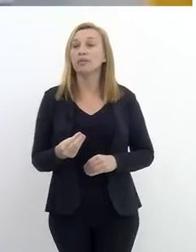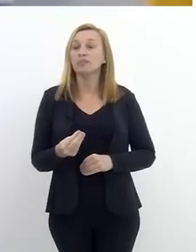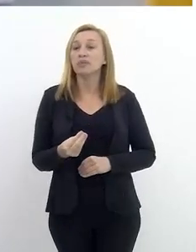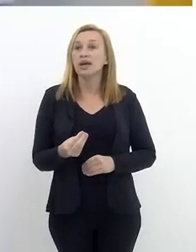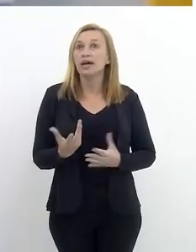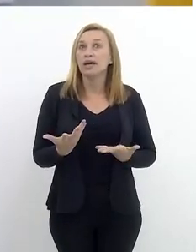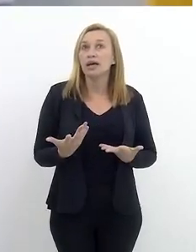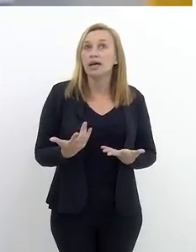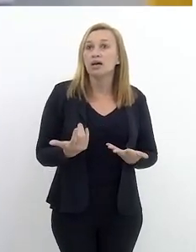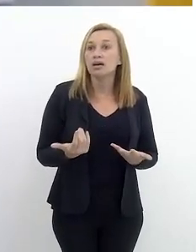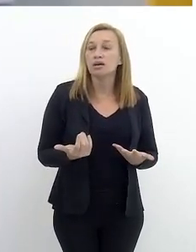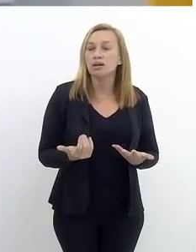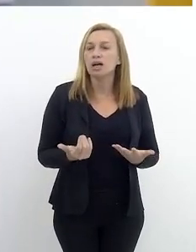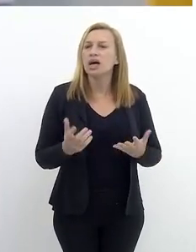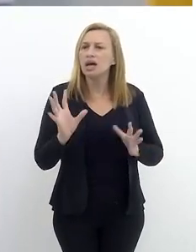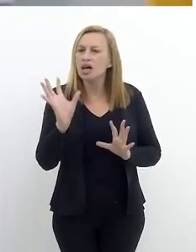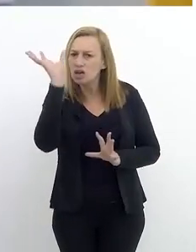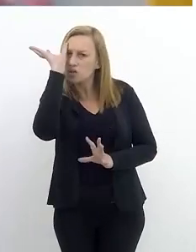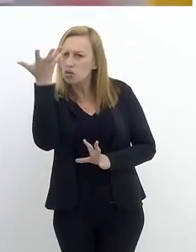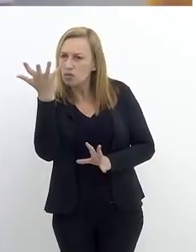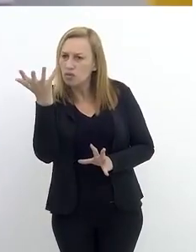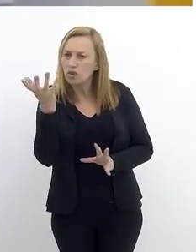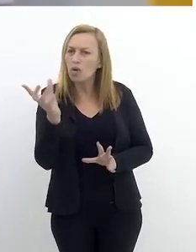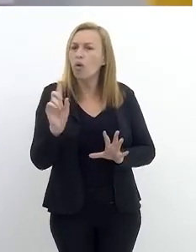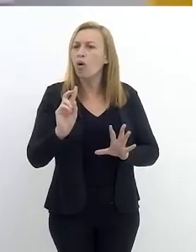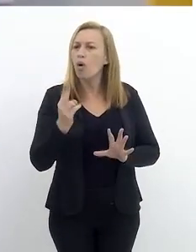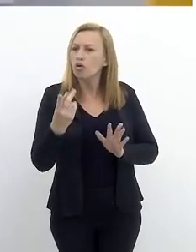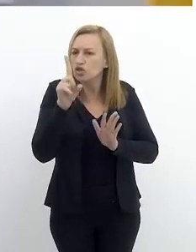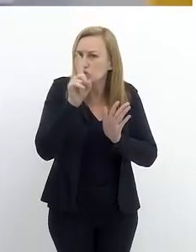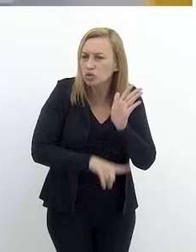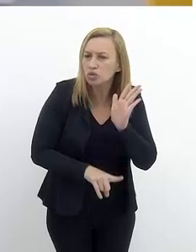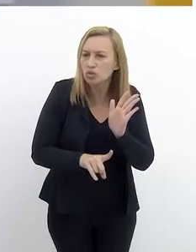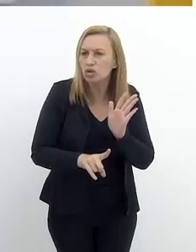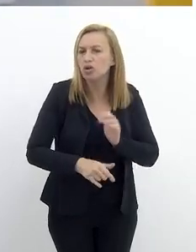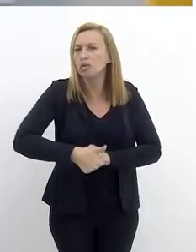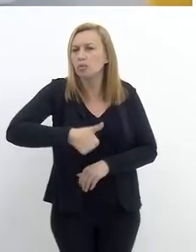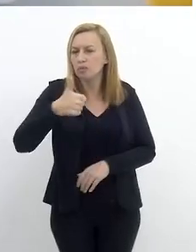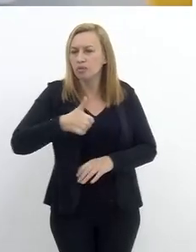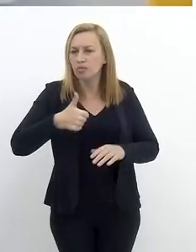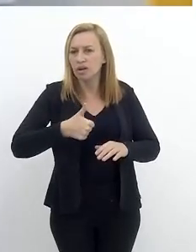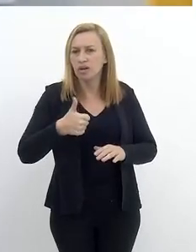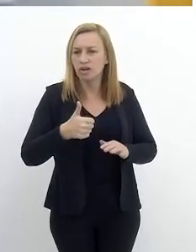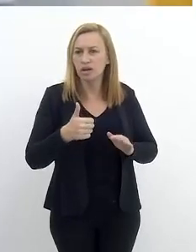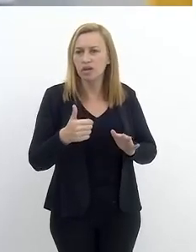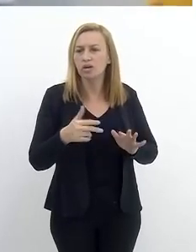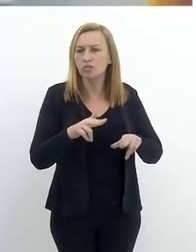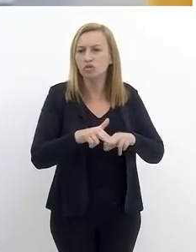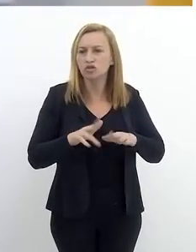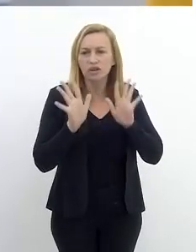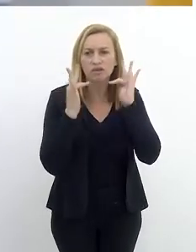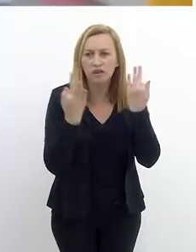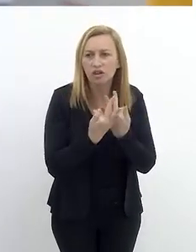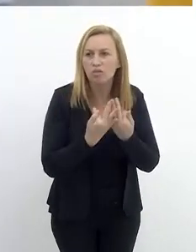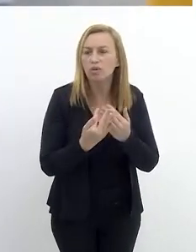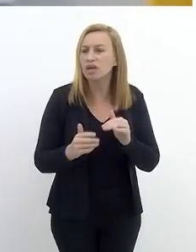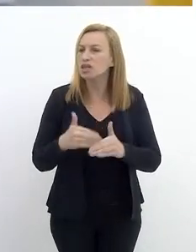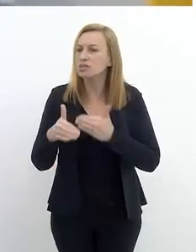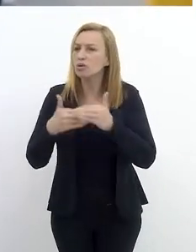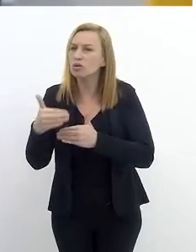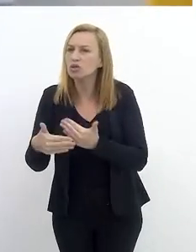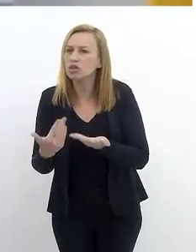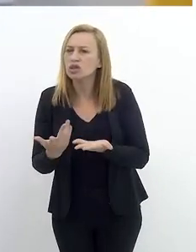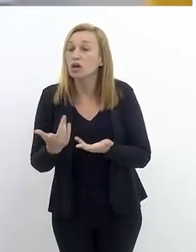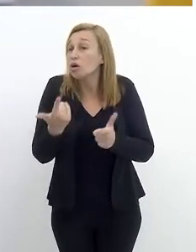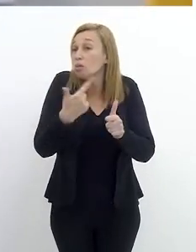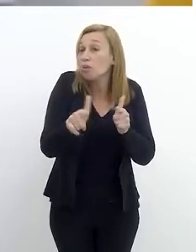isso, deve solucionar ou minimizar, primeiro, essa primeira peregrinação das famílias. E, nesse processo, elas